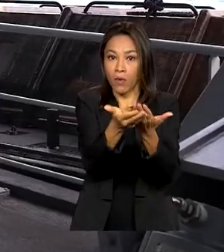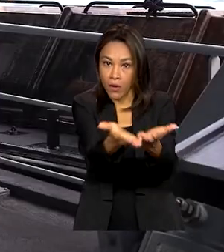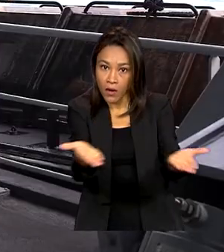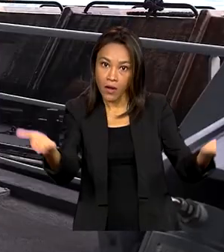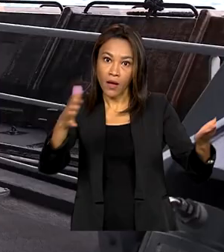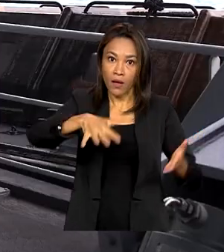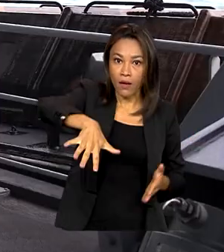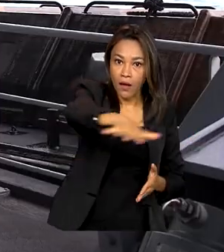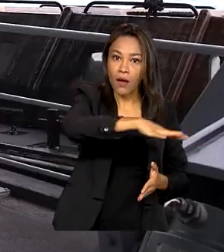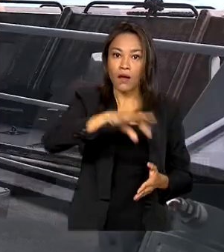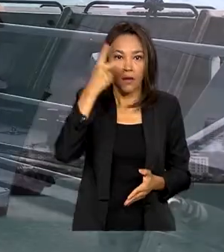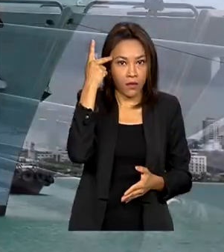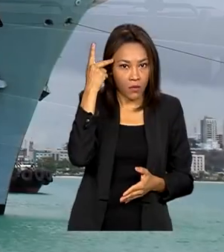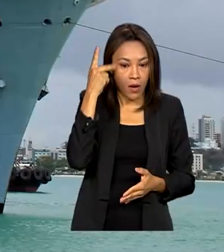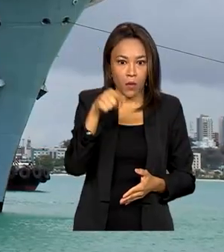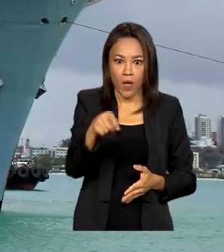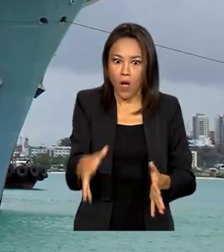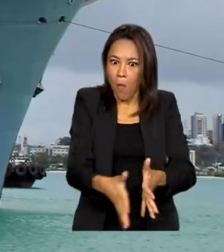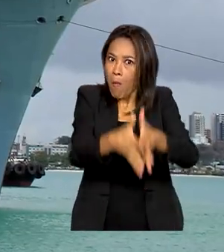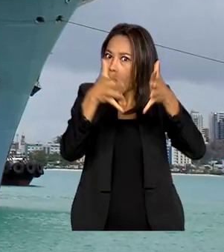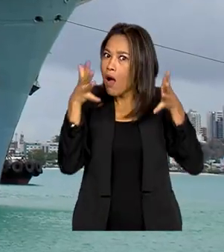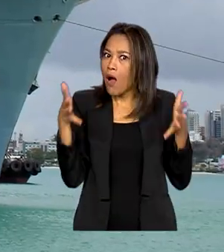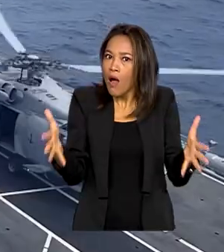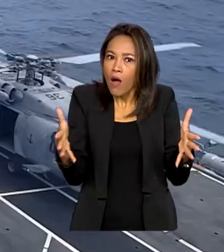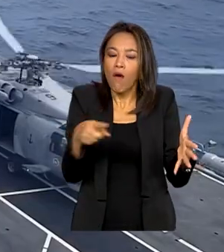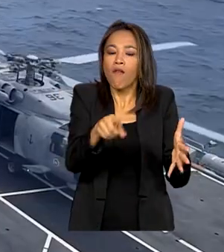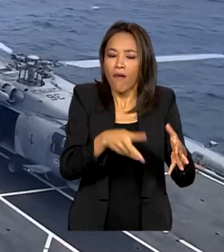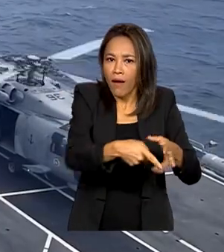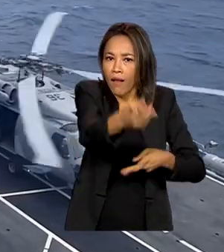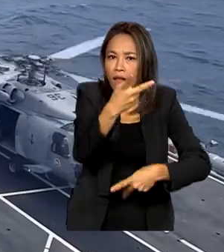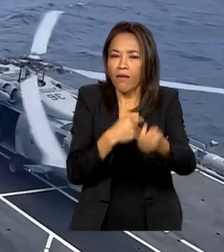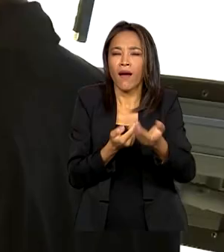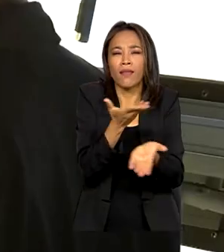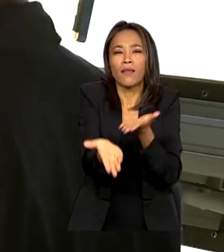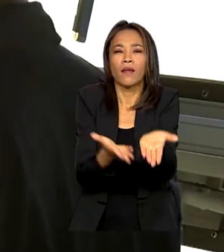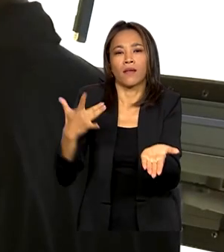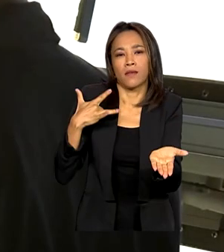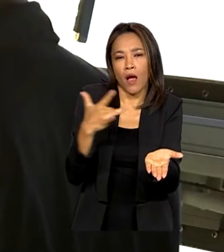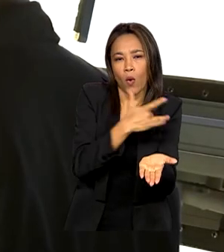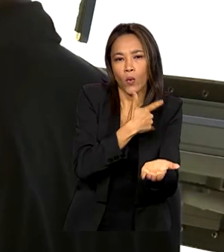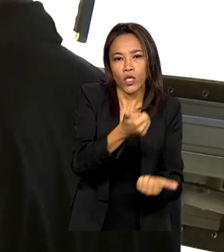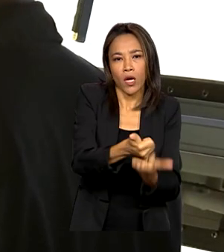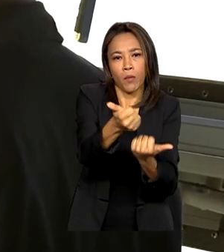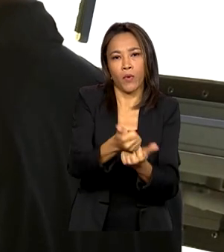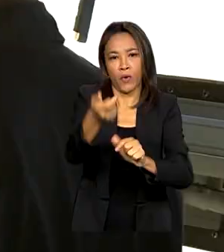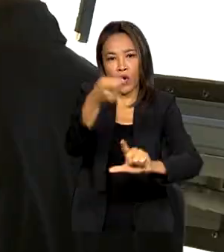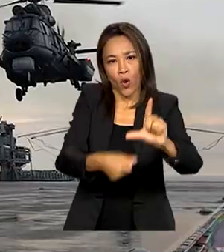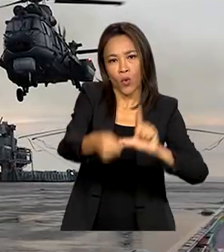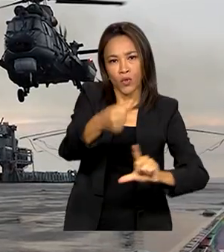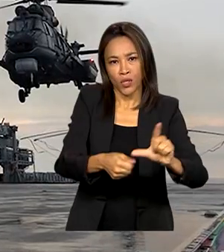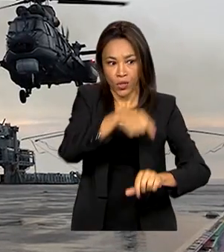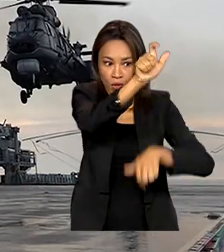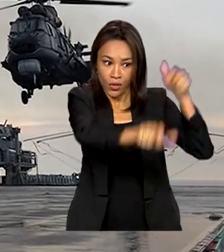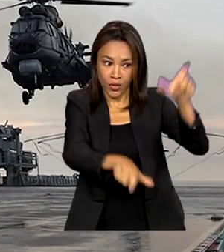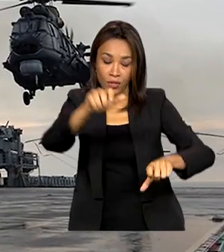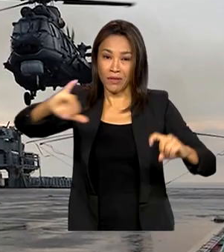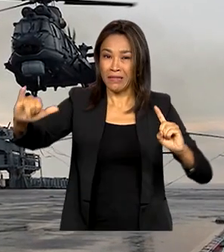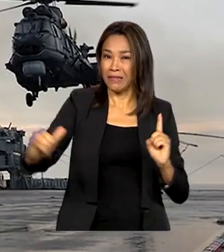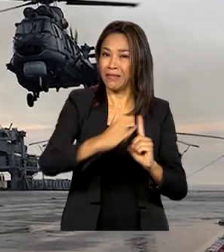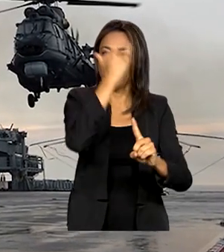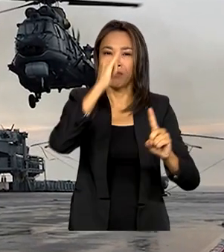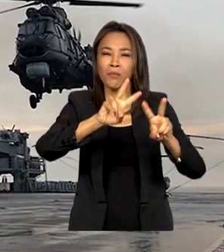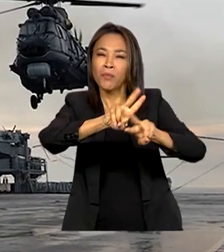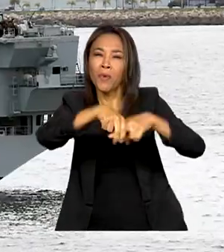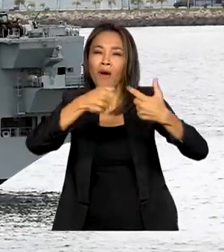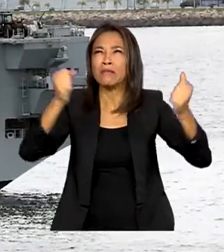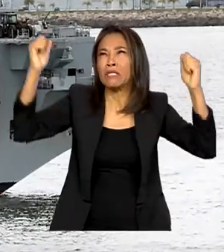Paulo. O maior navio da força vai levar atendimento de saúde e apoio logístico às vítimas das fortes chuvas